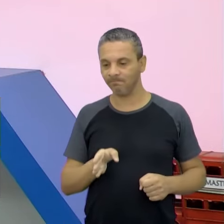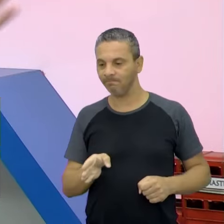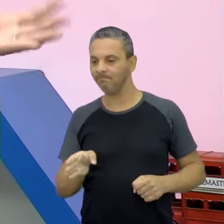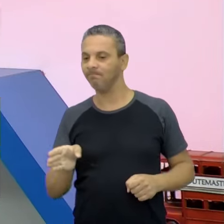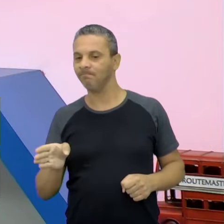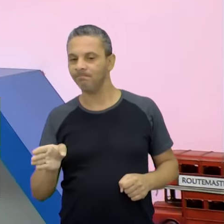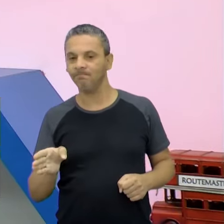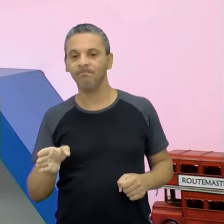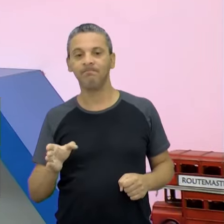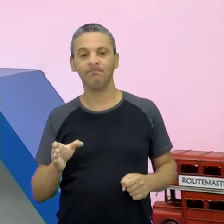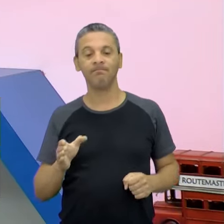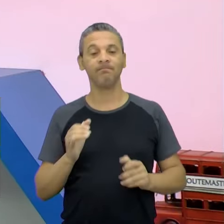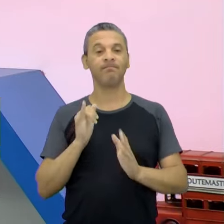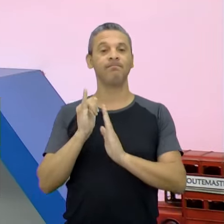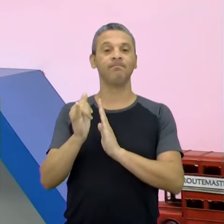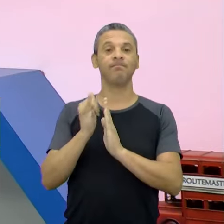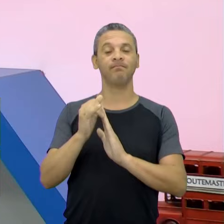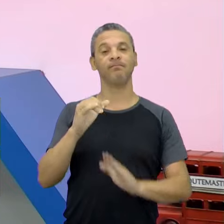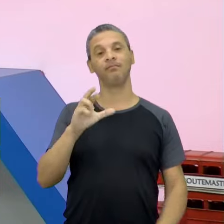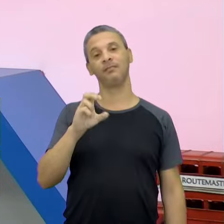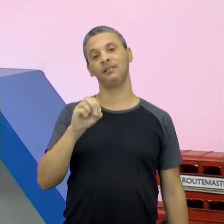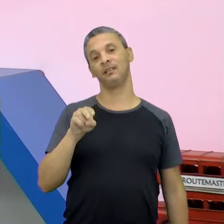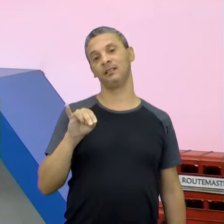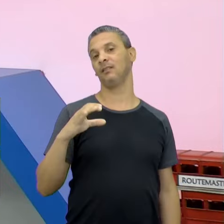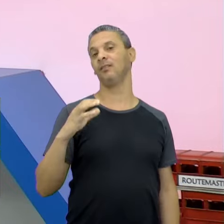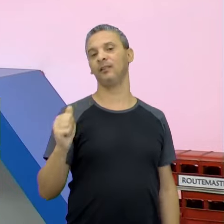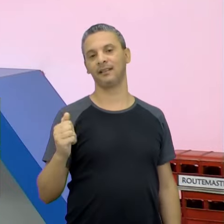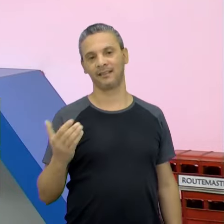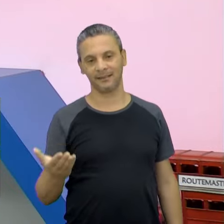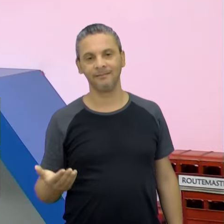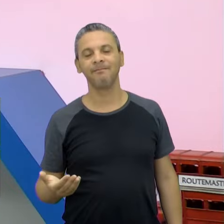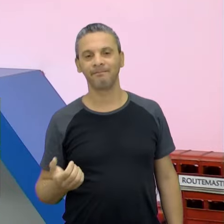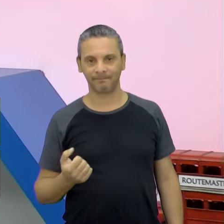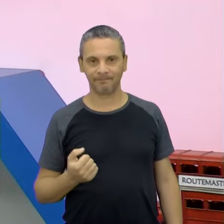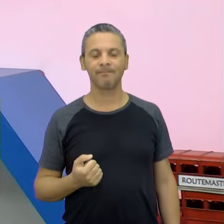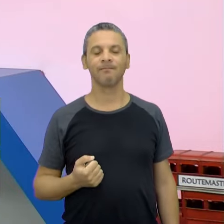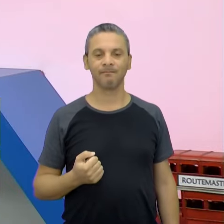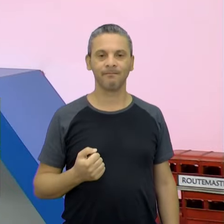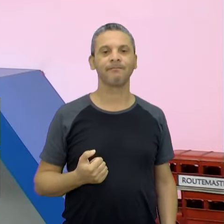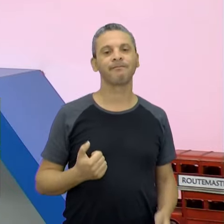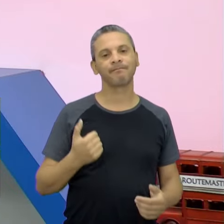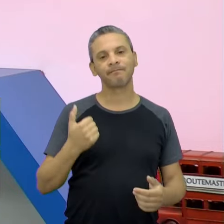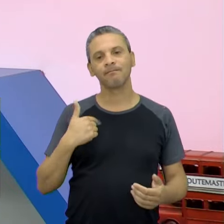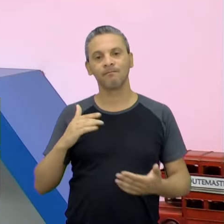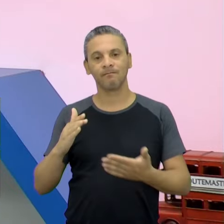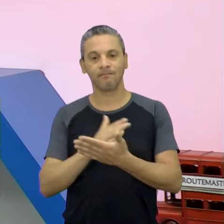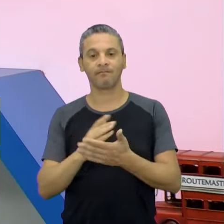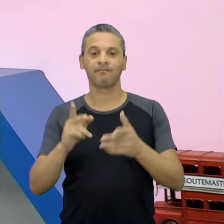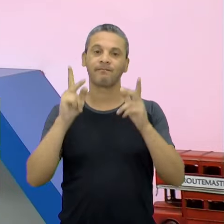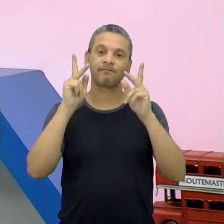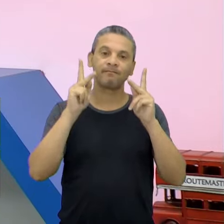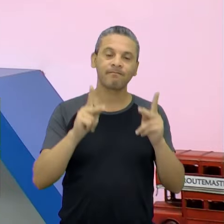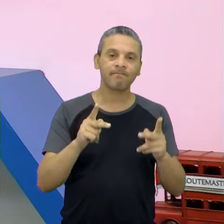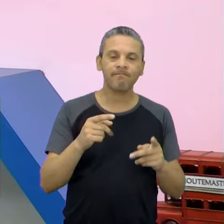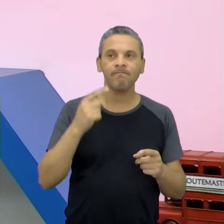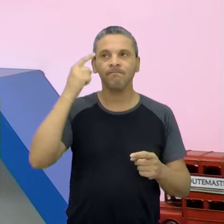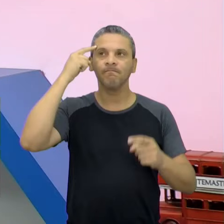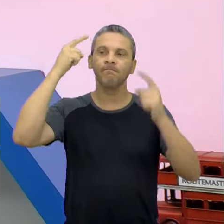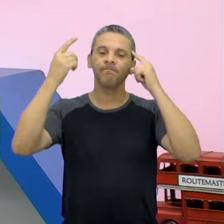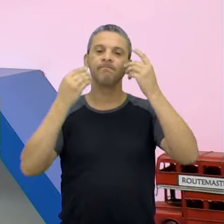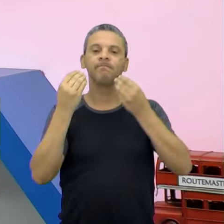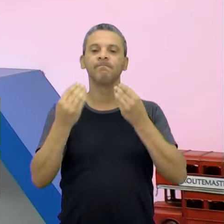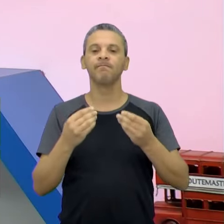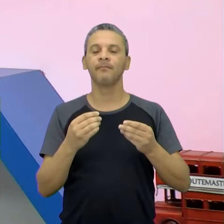esse lado. Eu fui atraída para isso. Mas é verdade, assim, muitos, eles idealizam essa questão